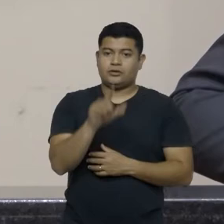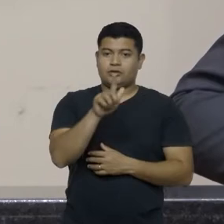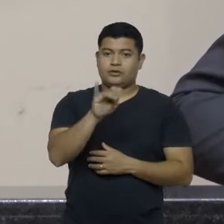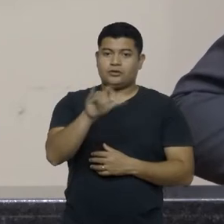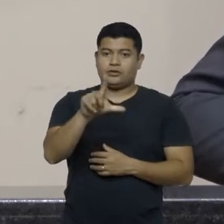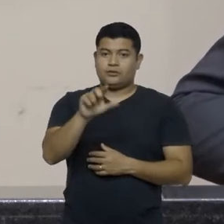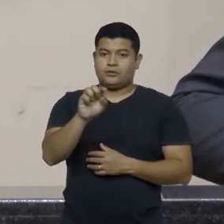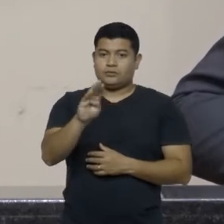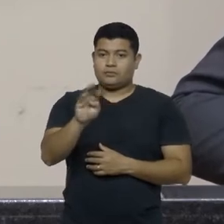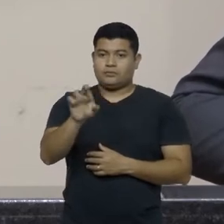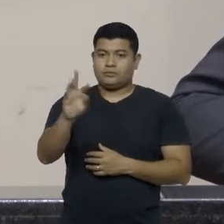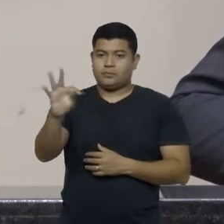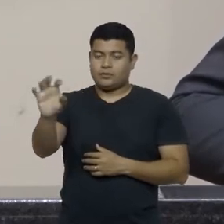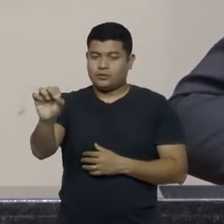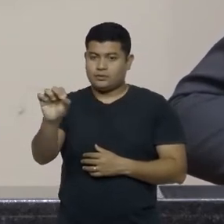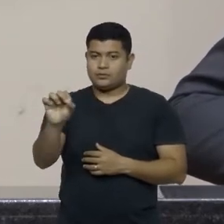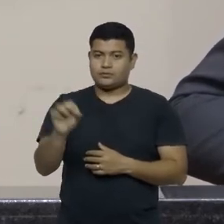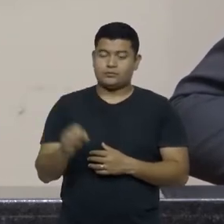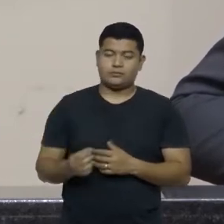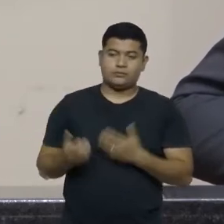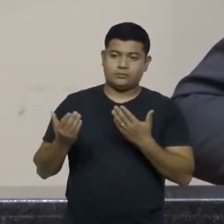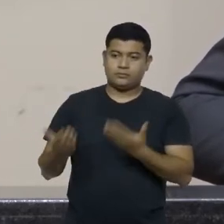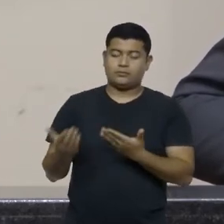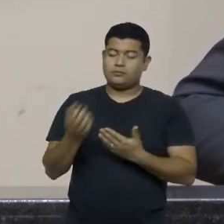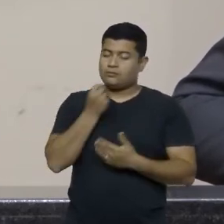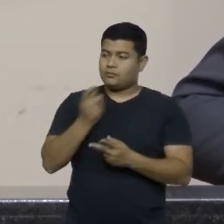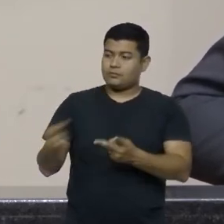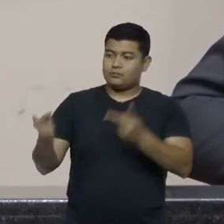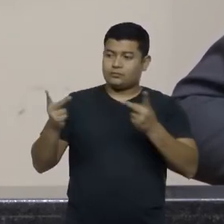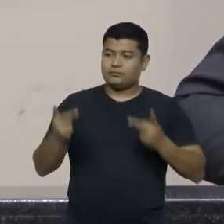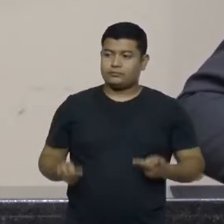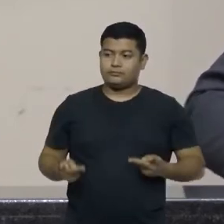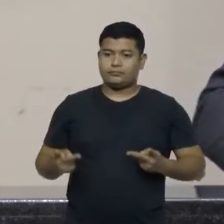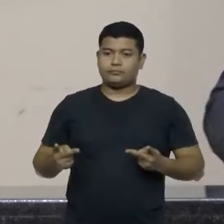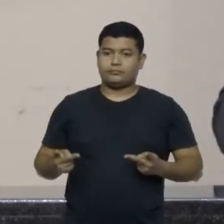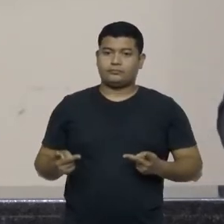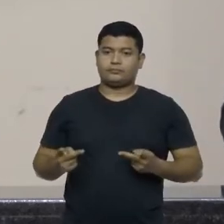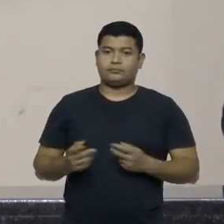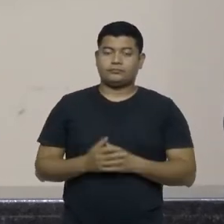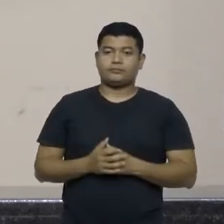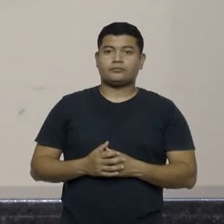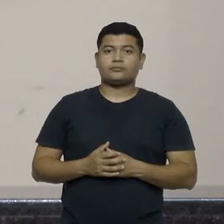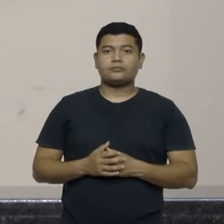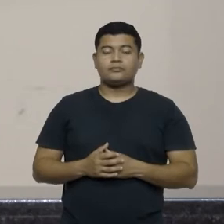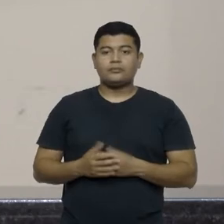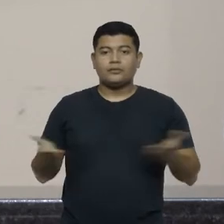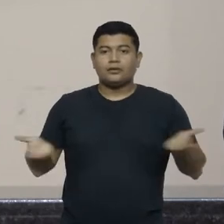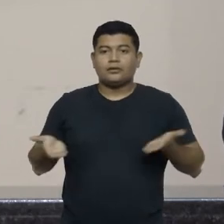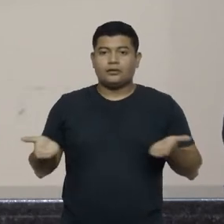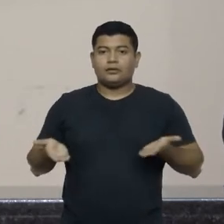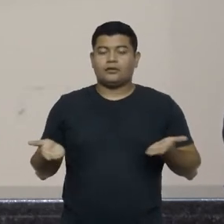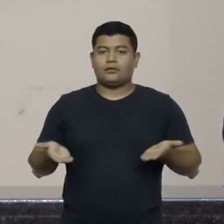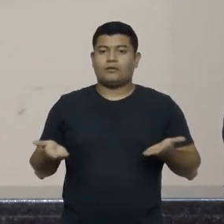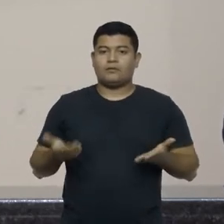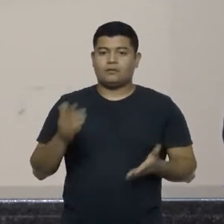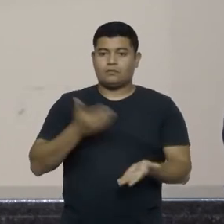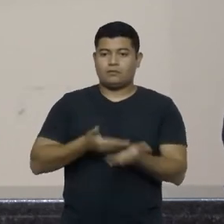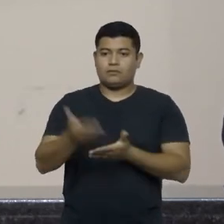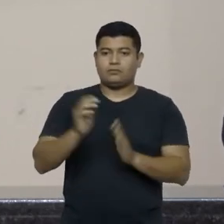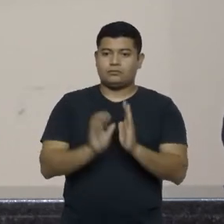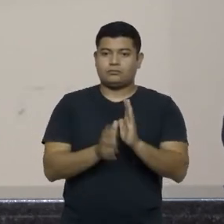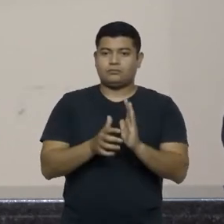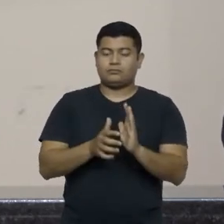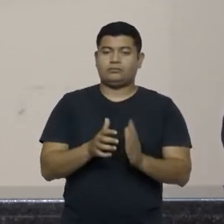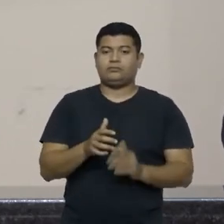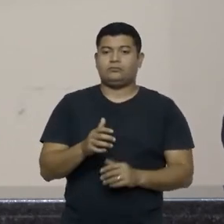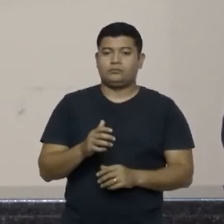Celestino Delfino sejam bem vindos a casa passamos ao horário destinado aos partidos políticos